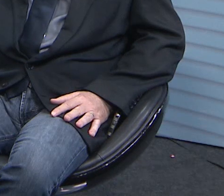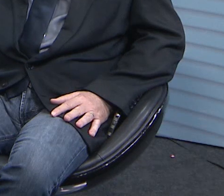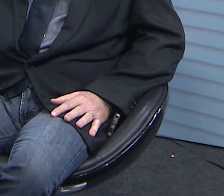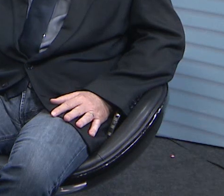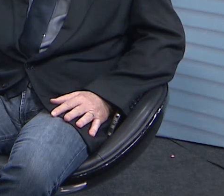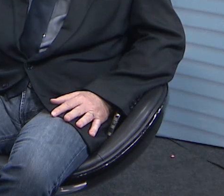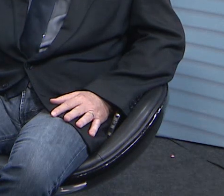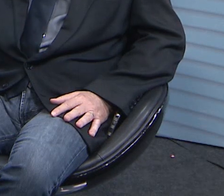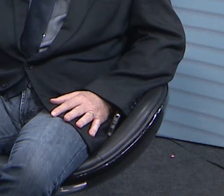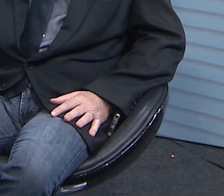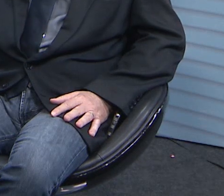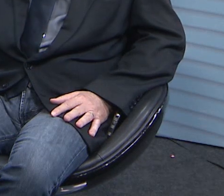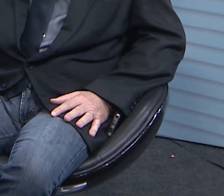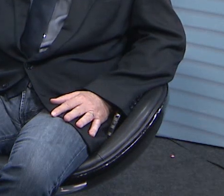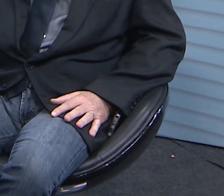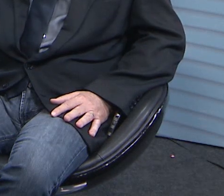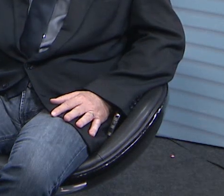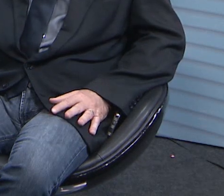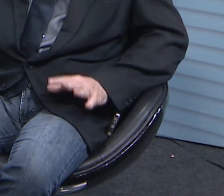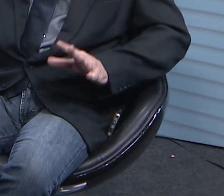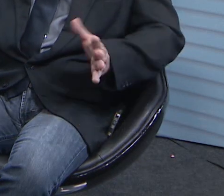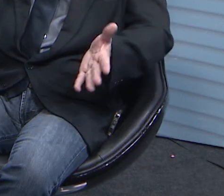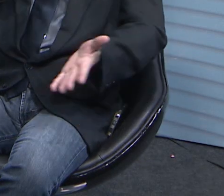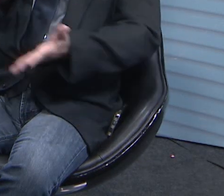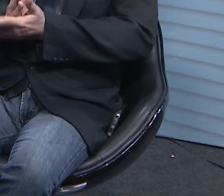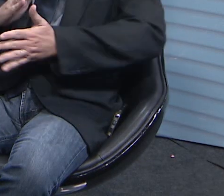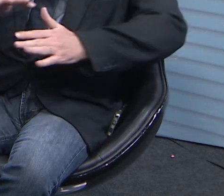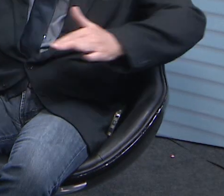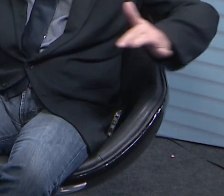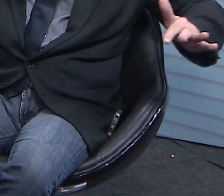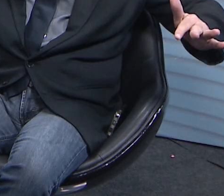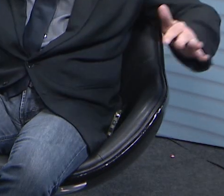a gente volta